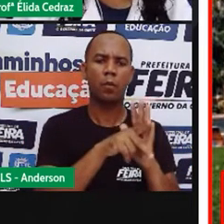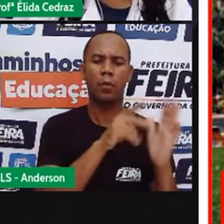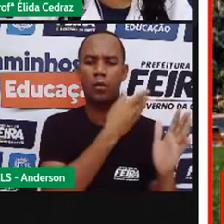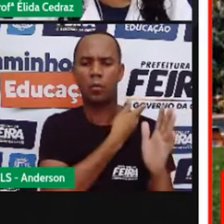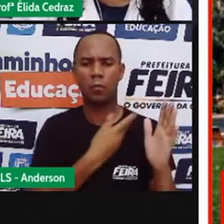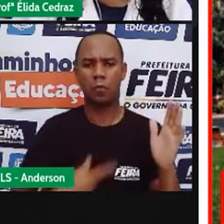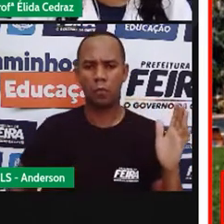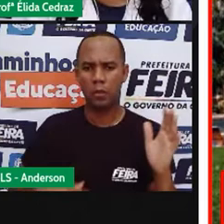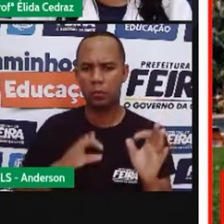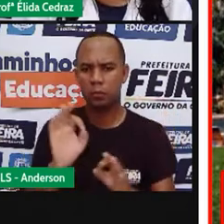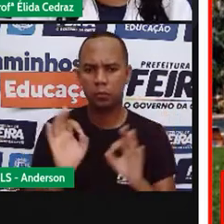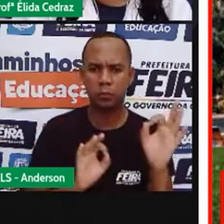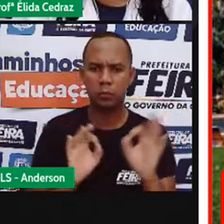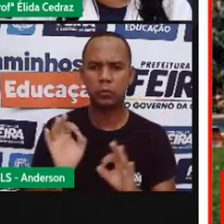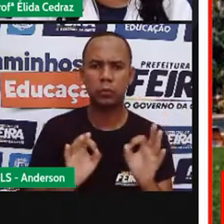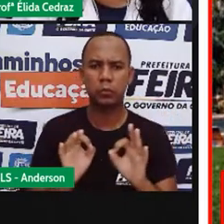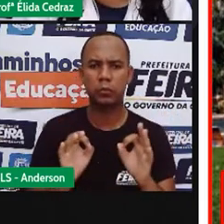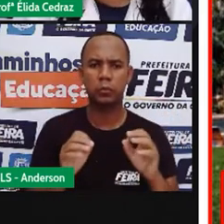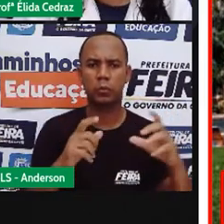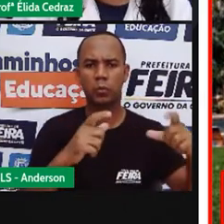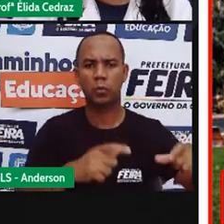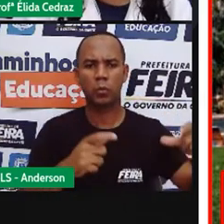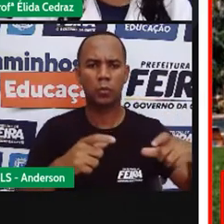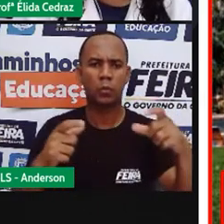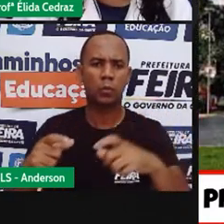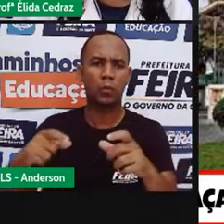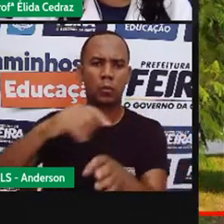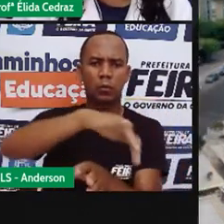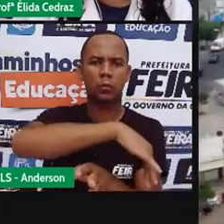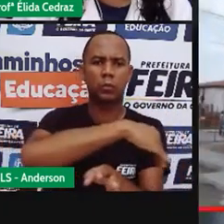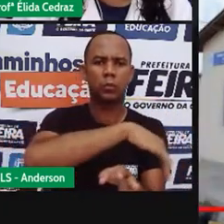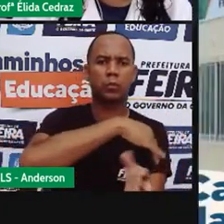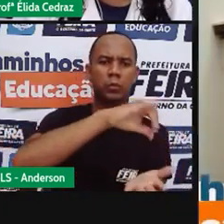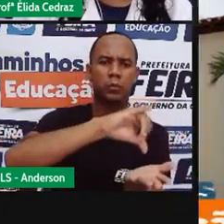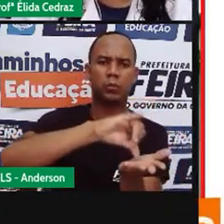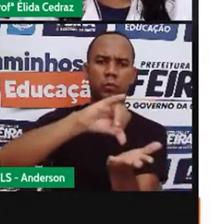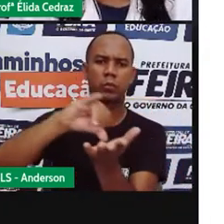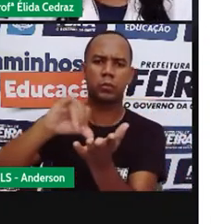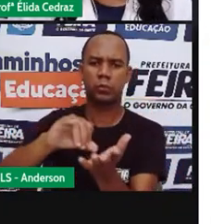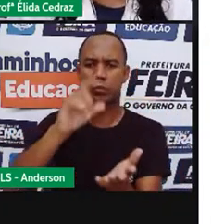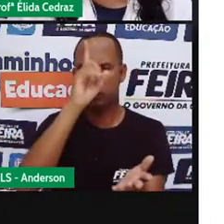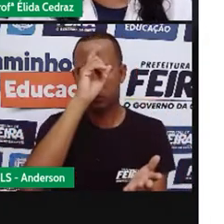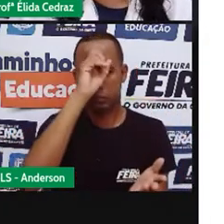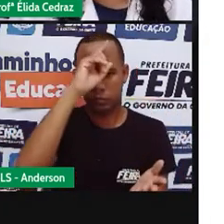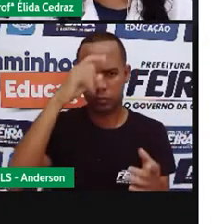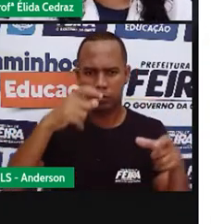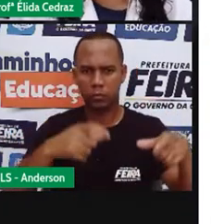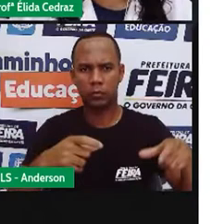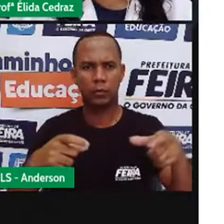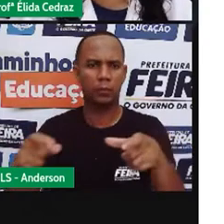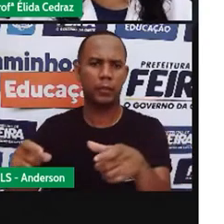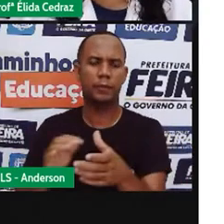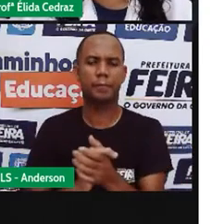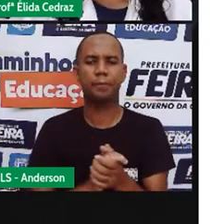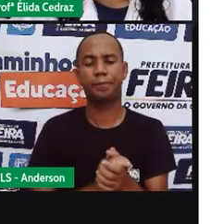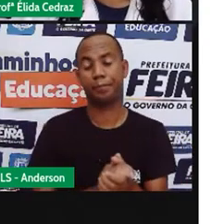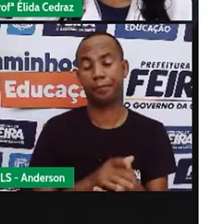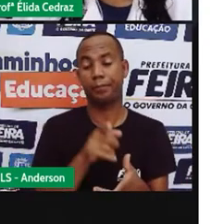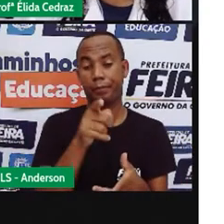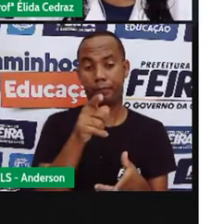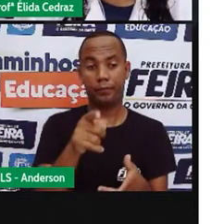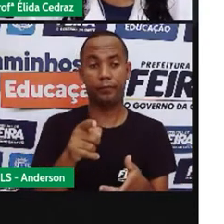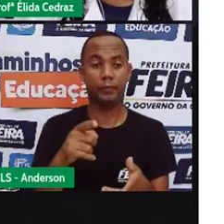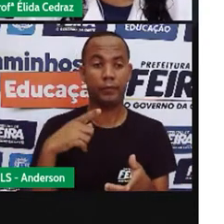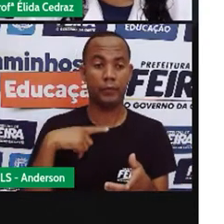As praças, os parques, os postos de saúde, as avenidas. Os espaços públicos, eles podem ser